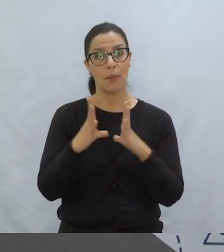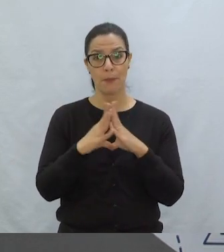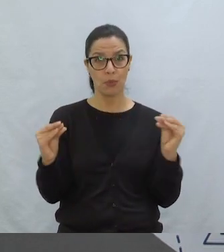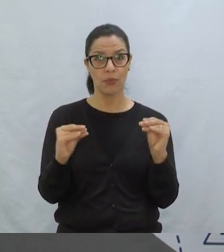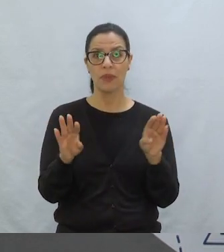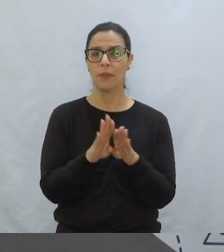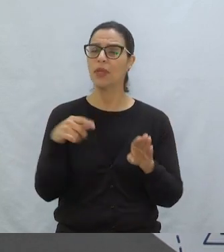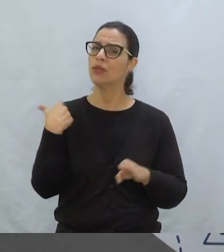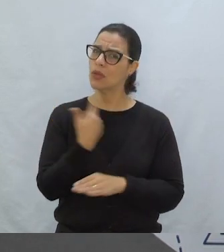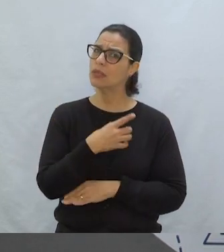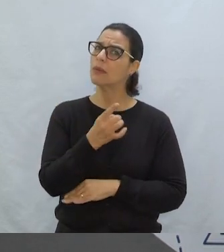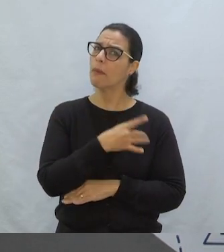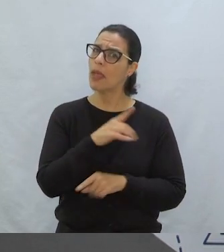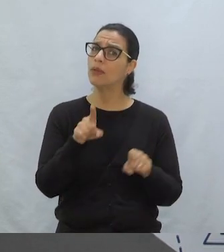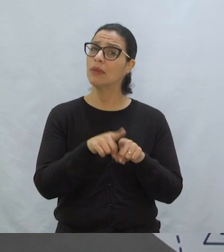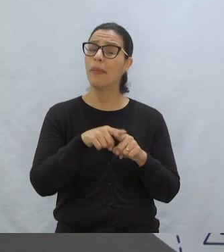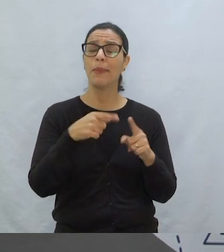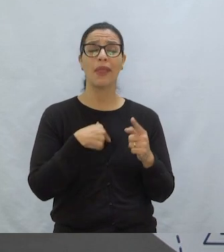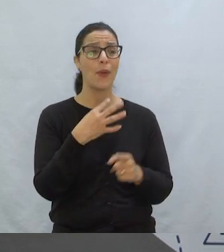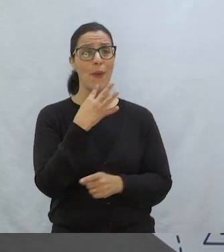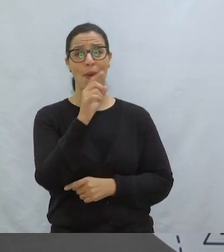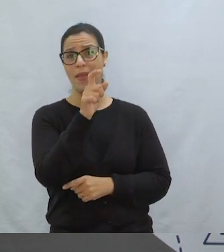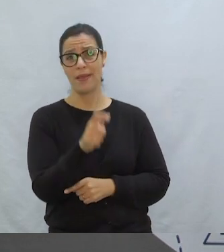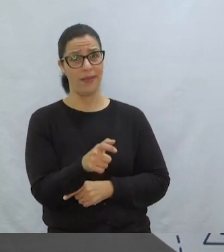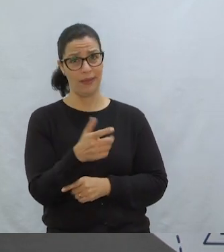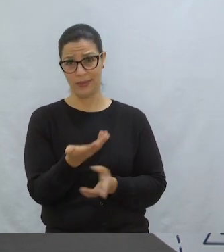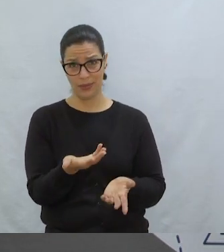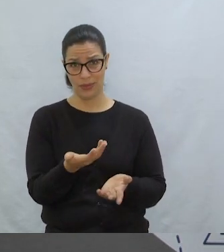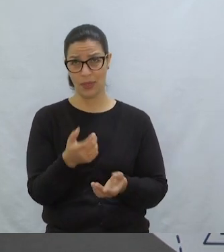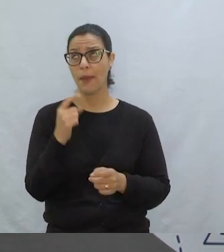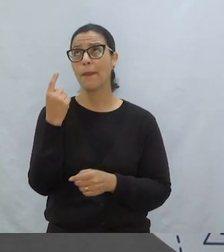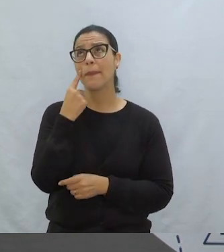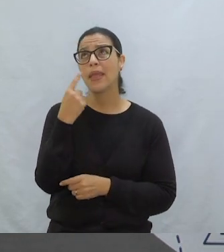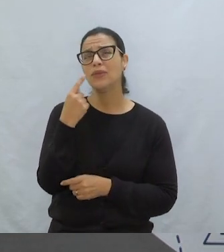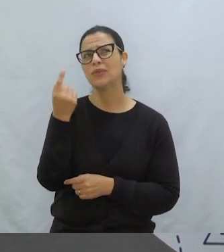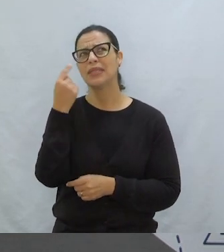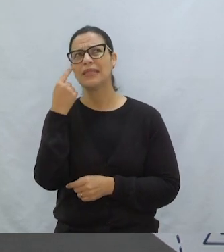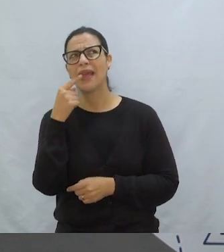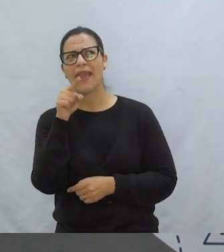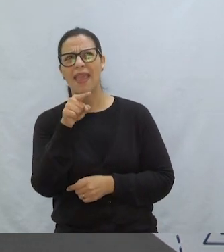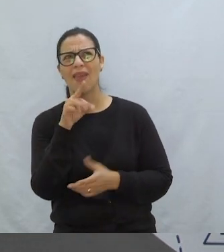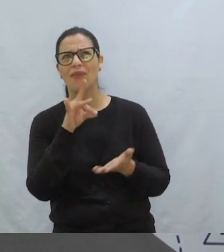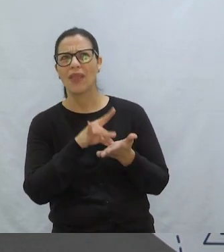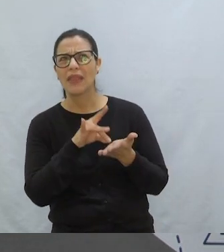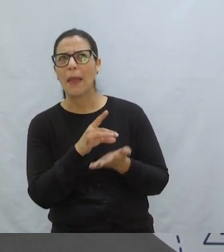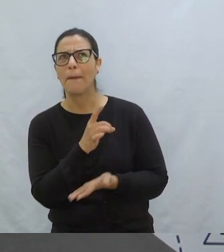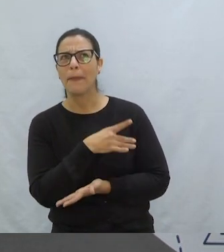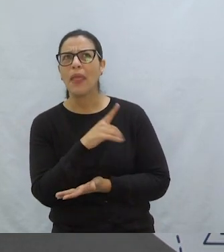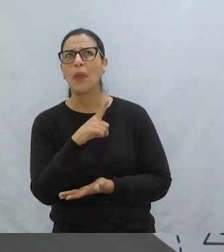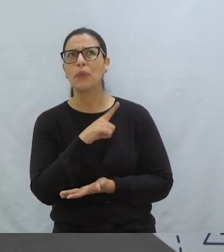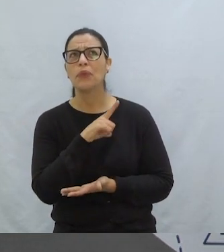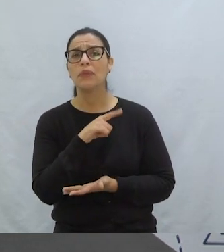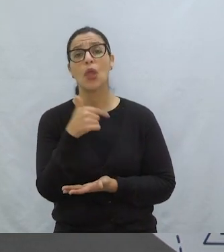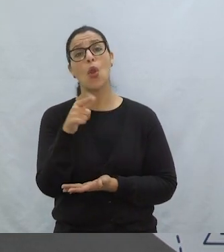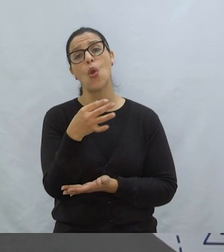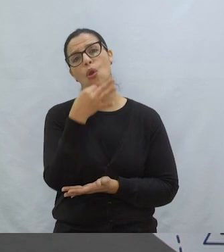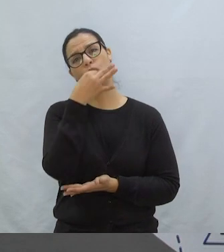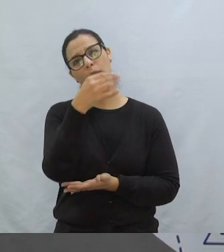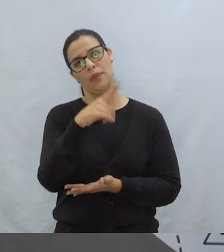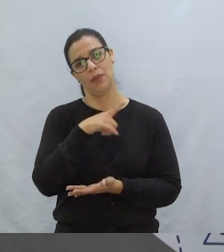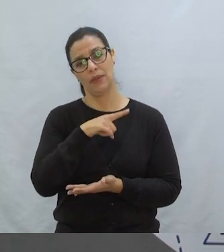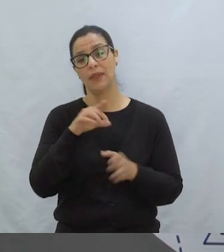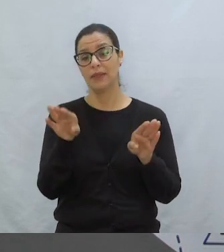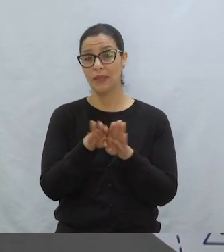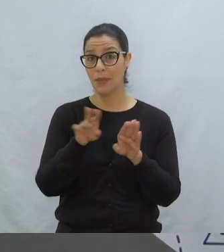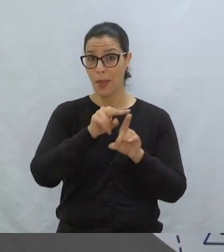Então, a gente tem medo também Do desconhecido Às vezes, né? A gente não para pra tentar pensar Ter um outro ponto